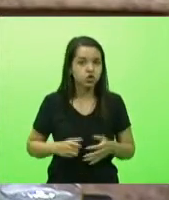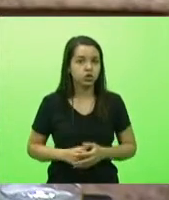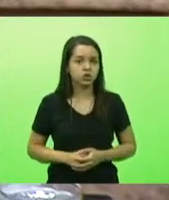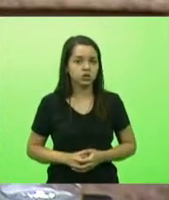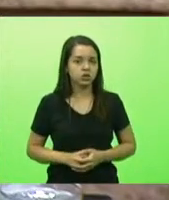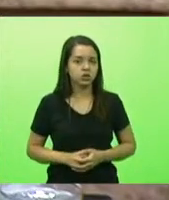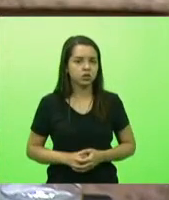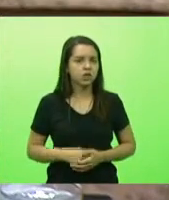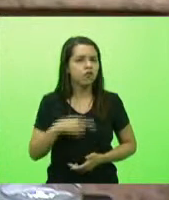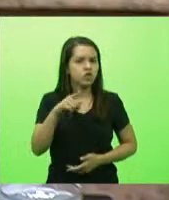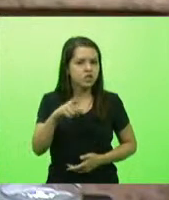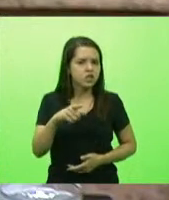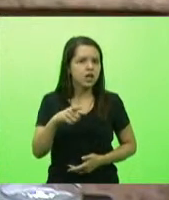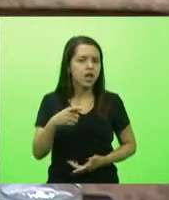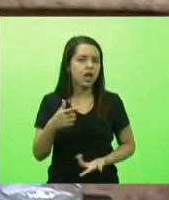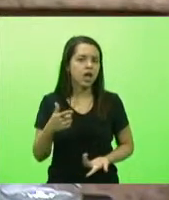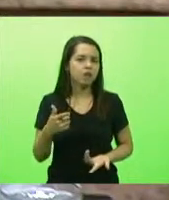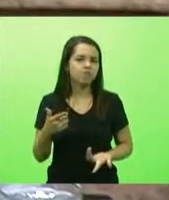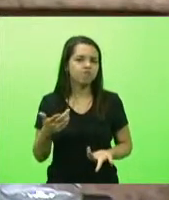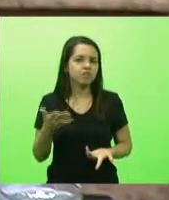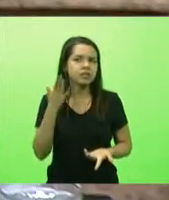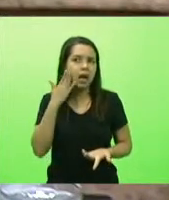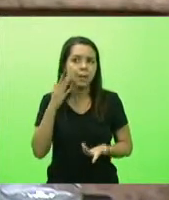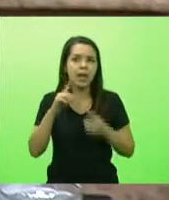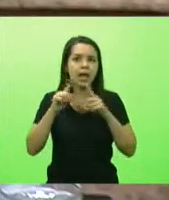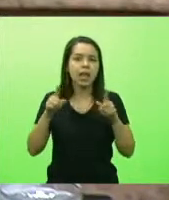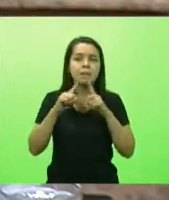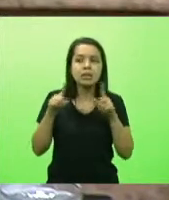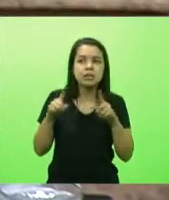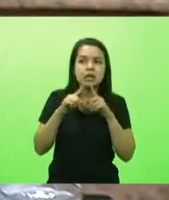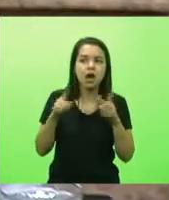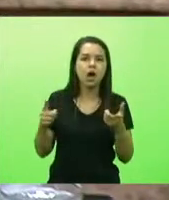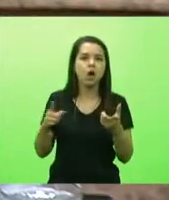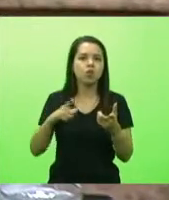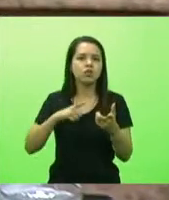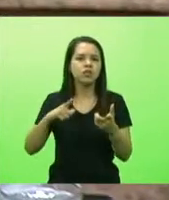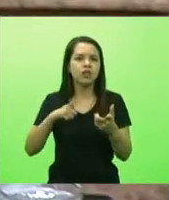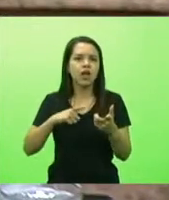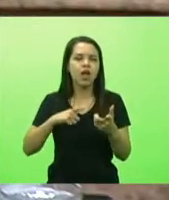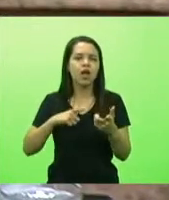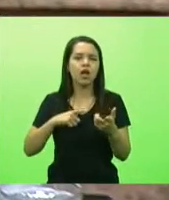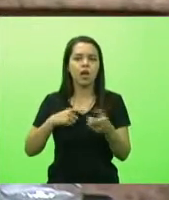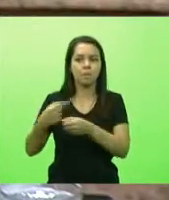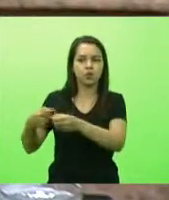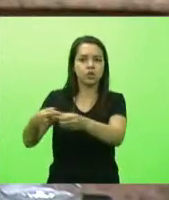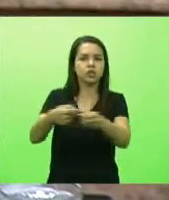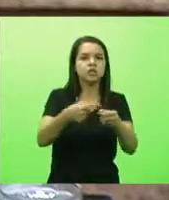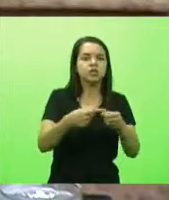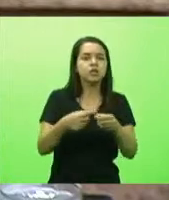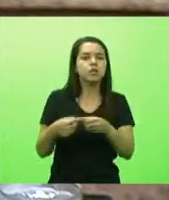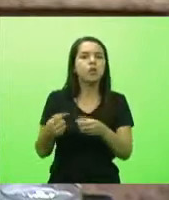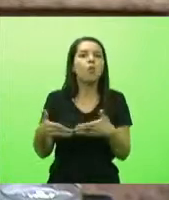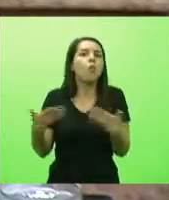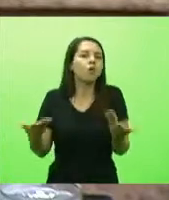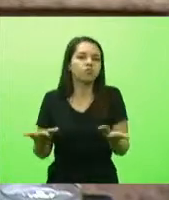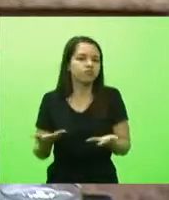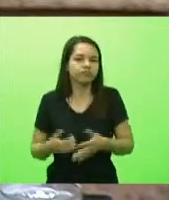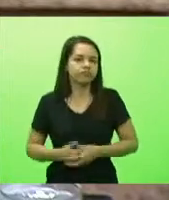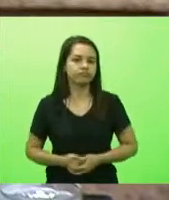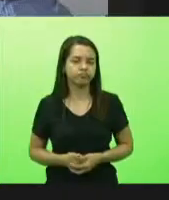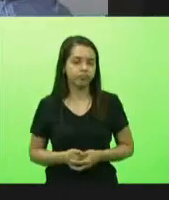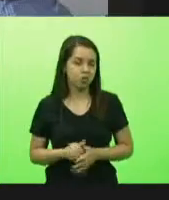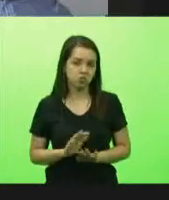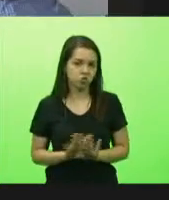reclamação mais frequente está ocorrendo por parte dos municípios era isso senhor